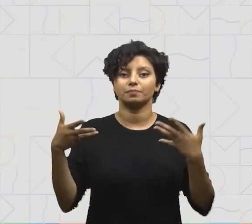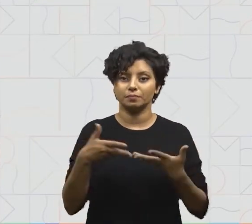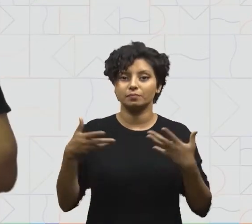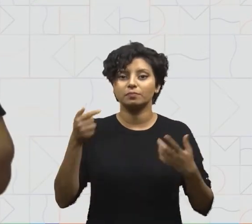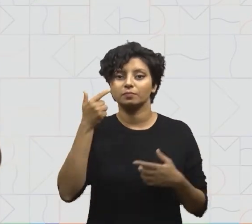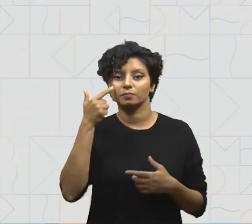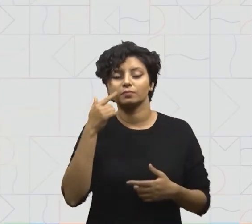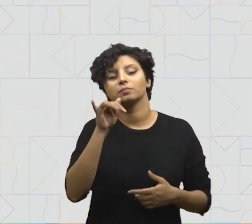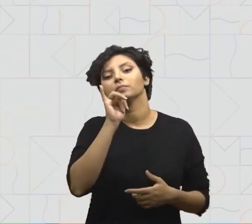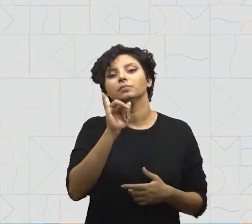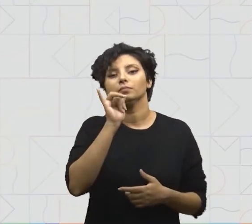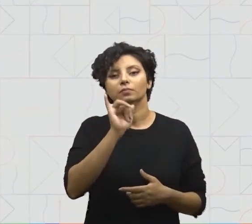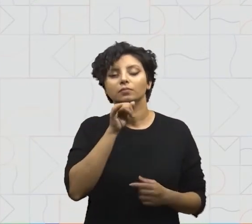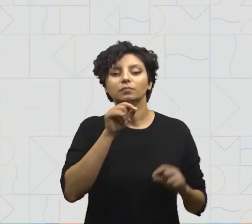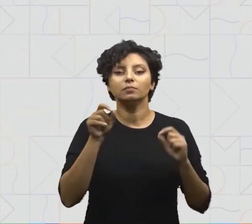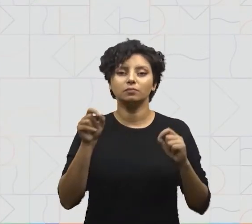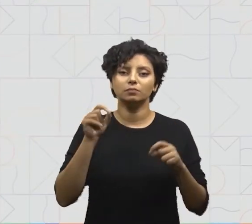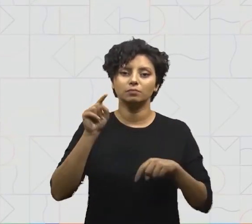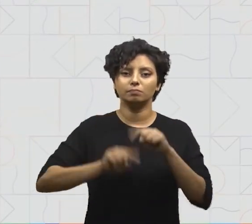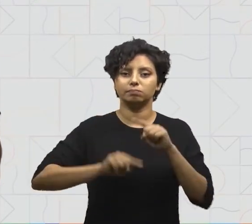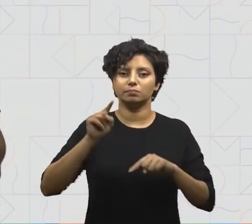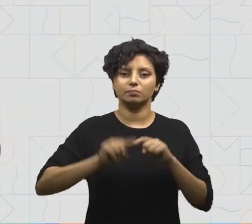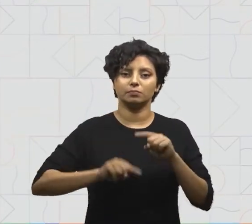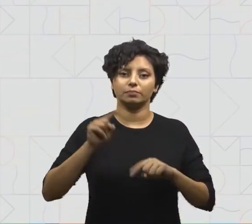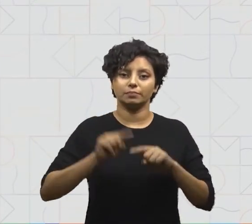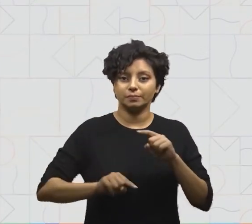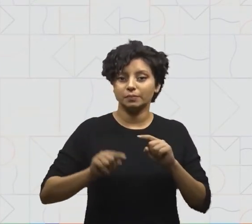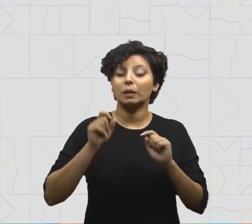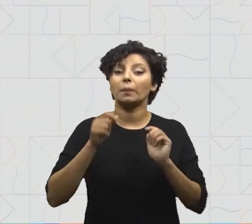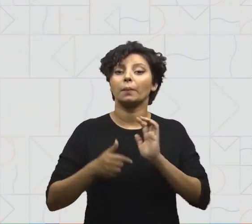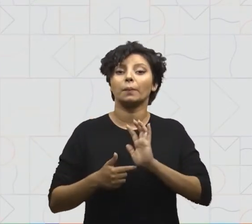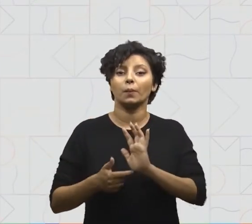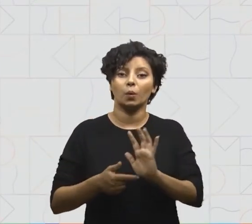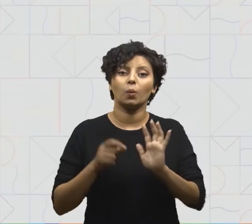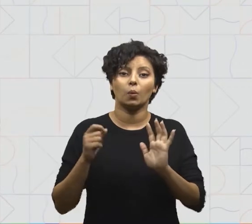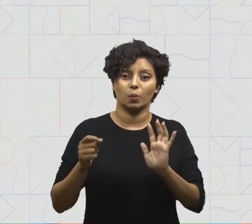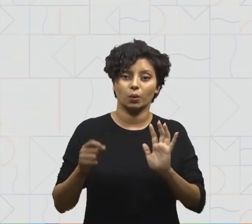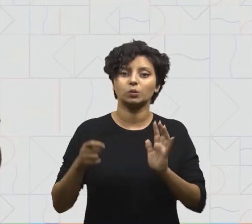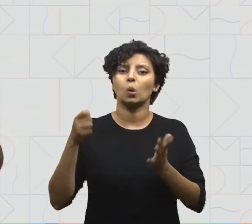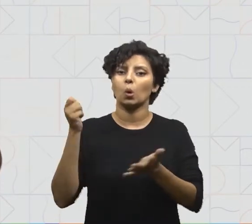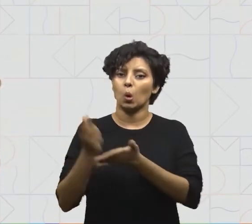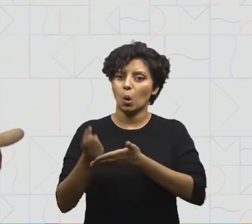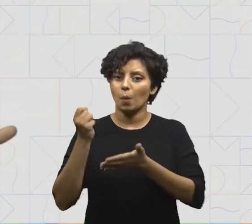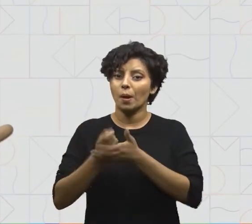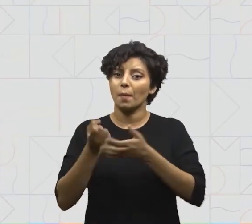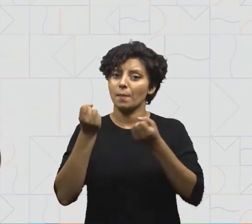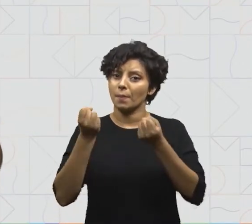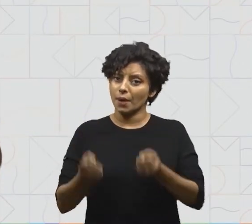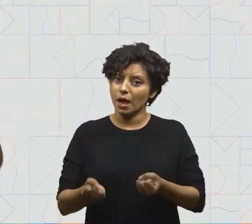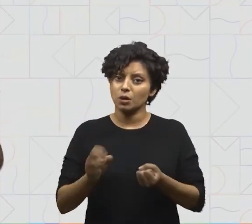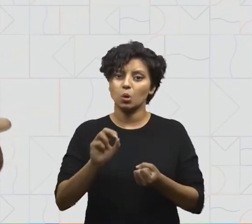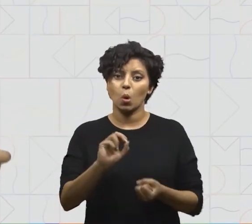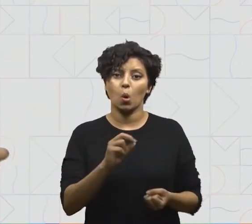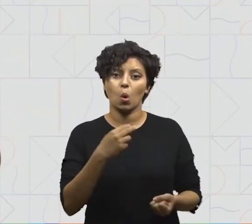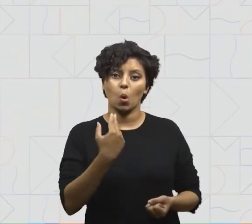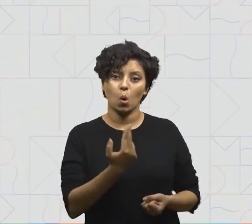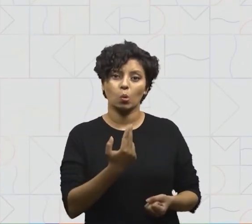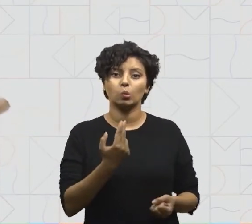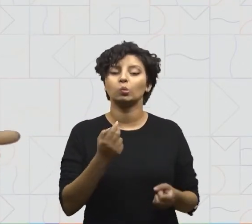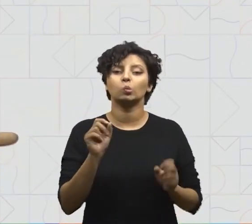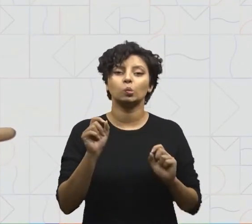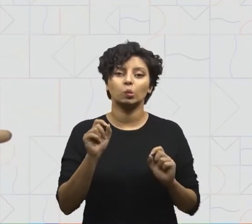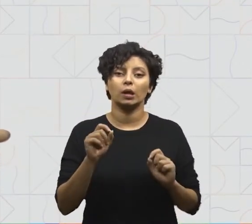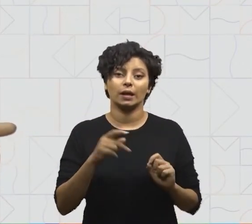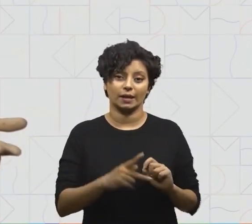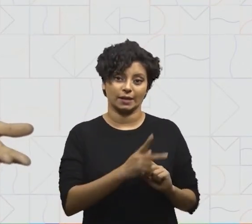vamos ver uns exemplos de produtos e destacarmos os que compramos por peso, ou seja,